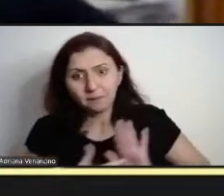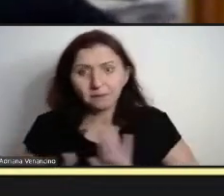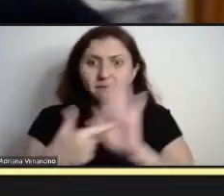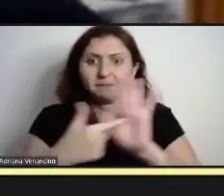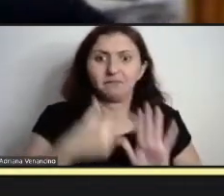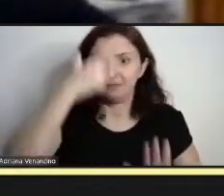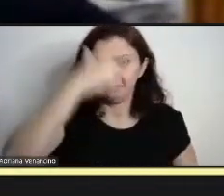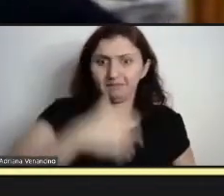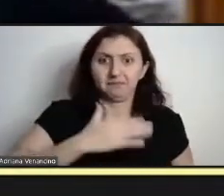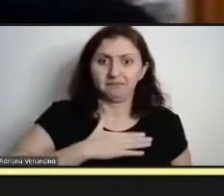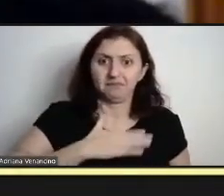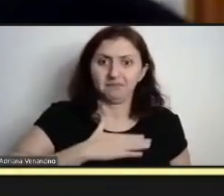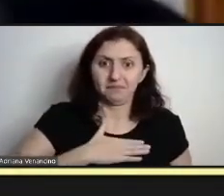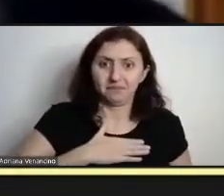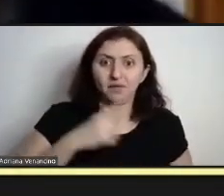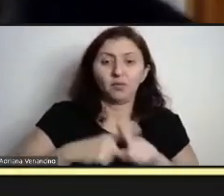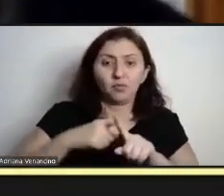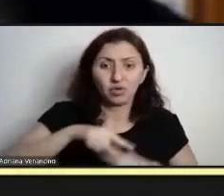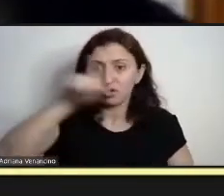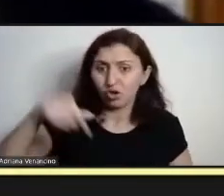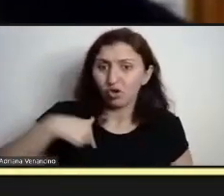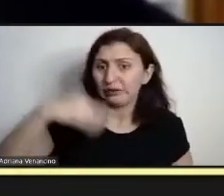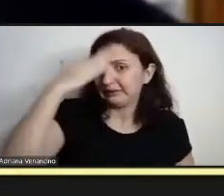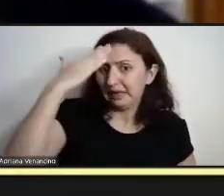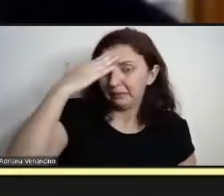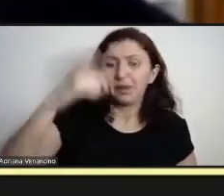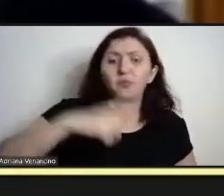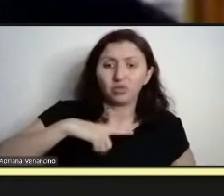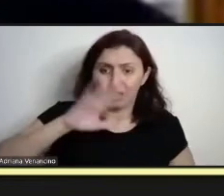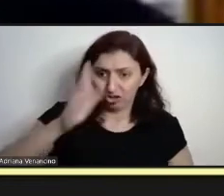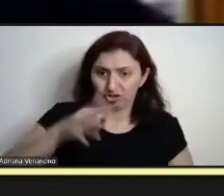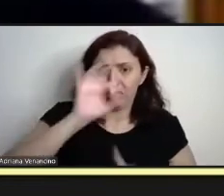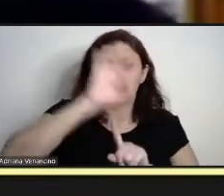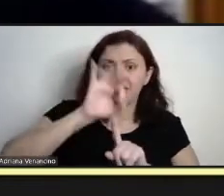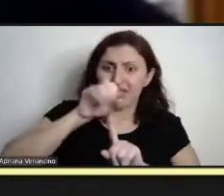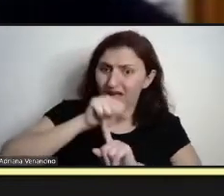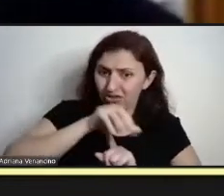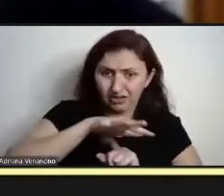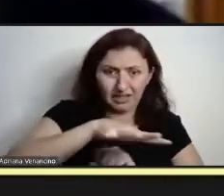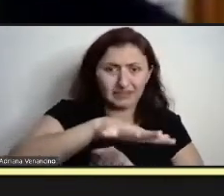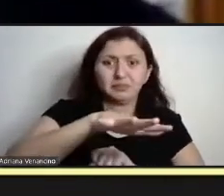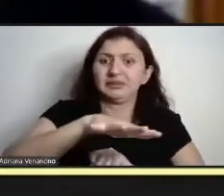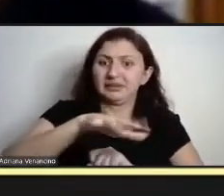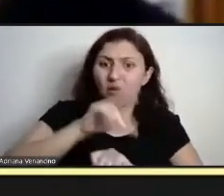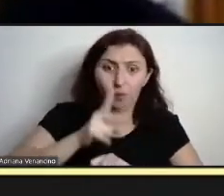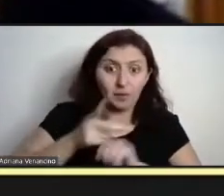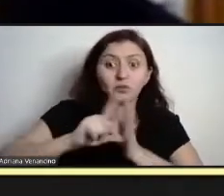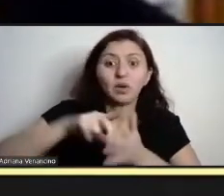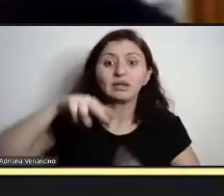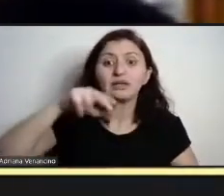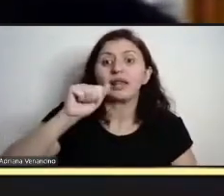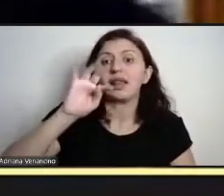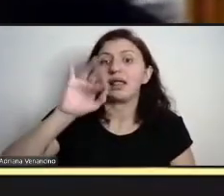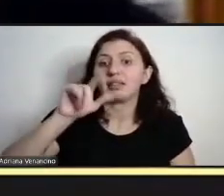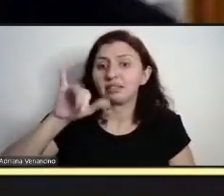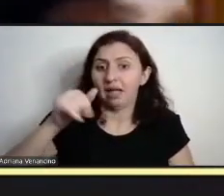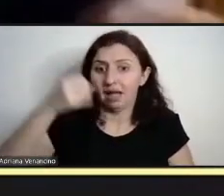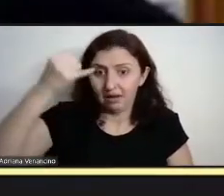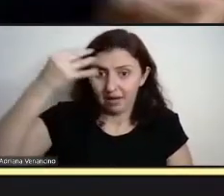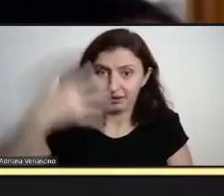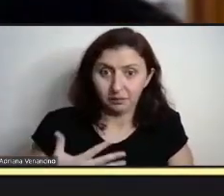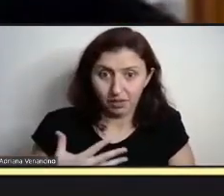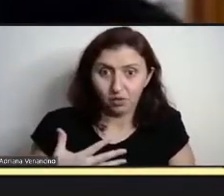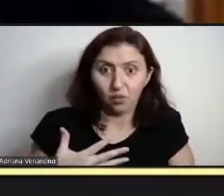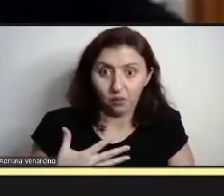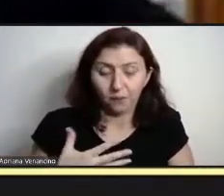elevada a taxa de transmissão. E isso que a Natália indica é correto, é a transmissão, por